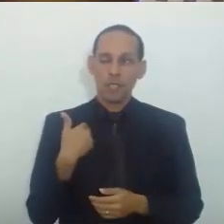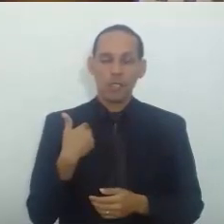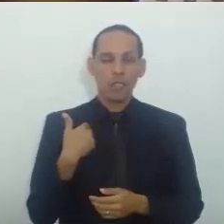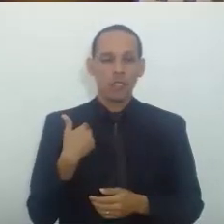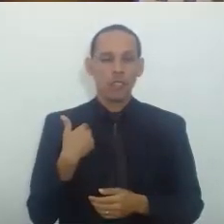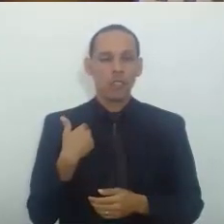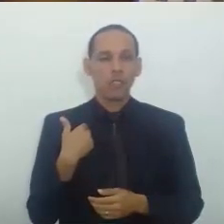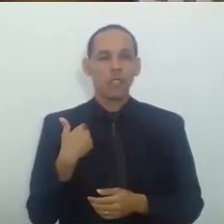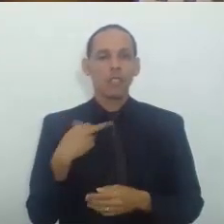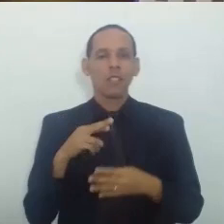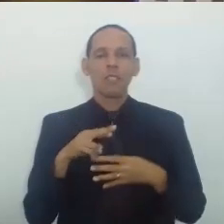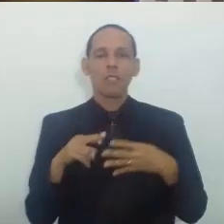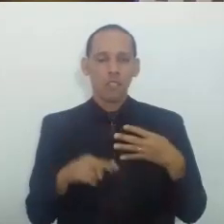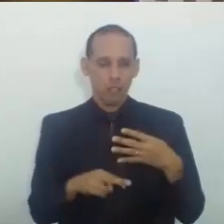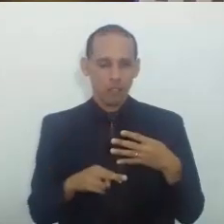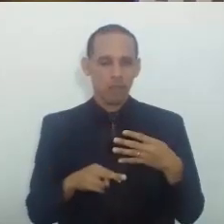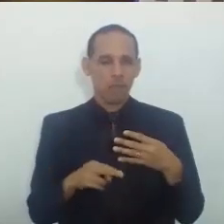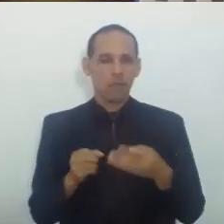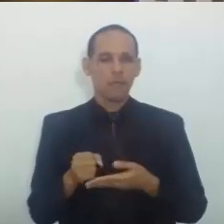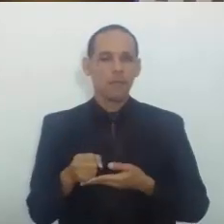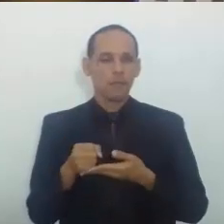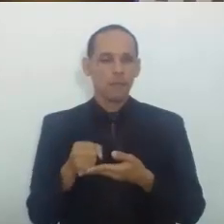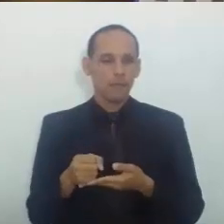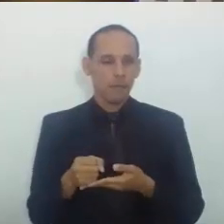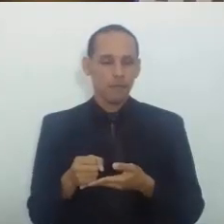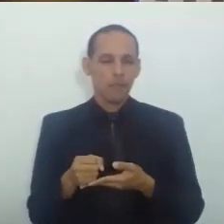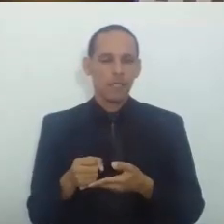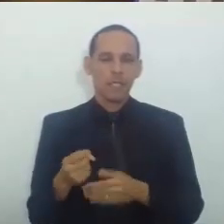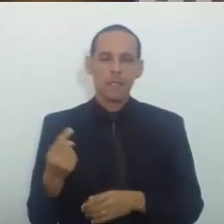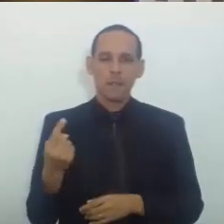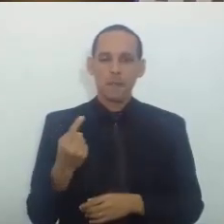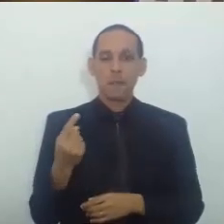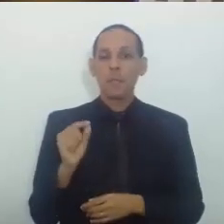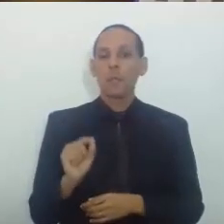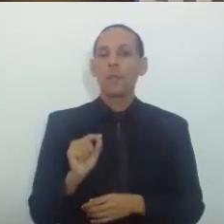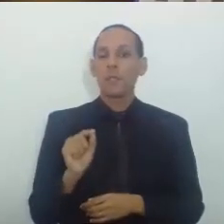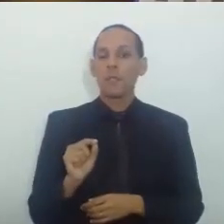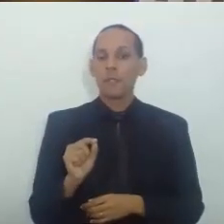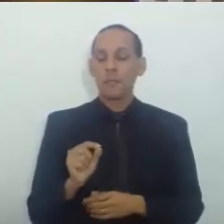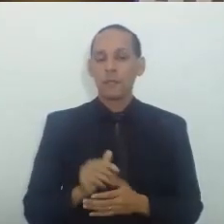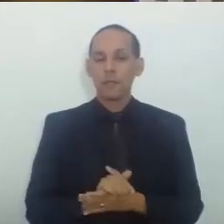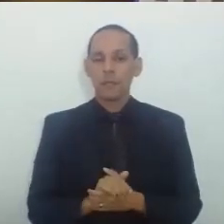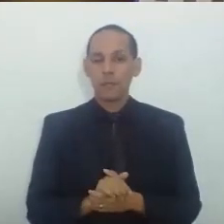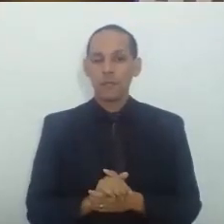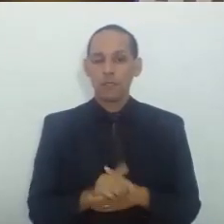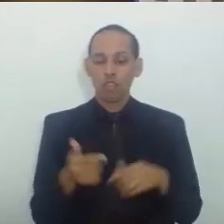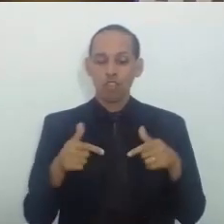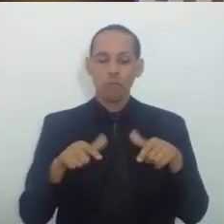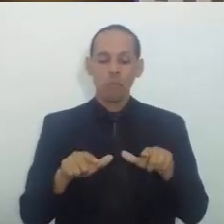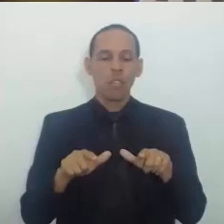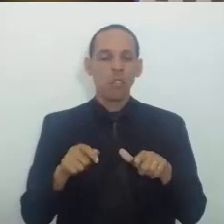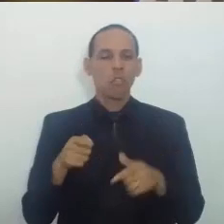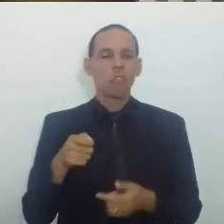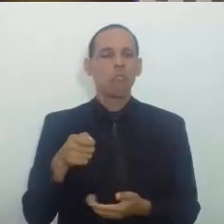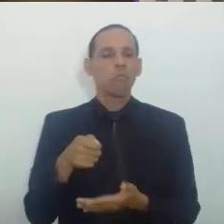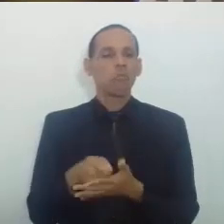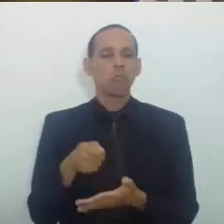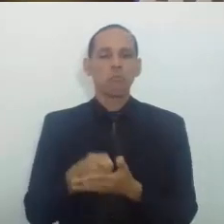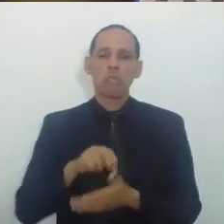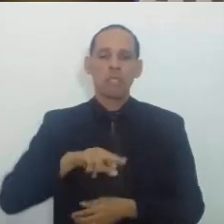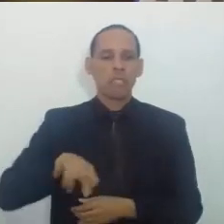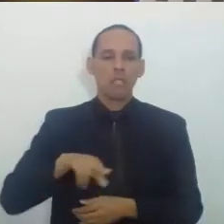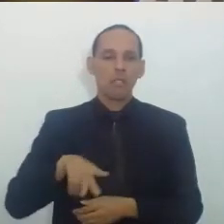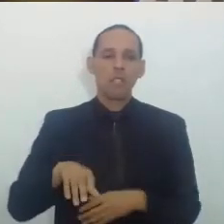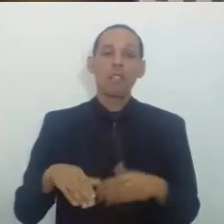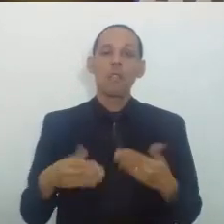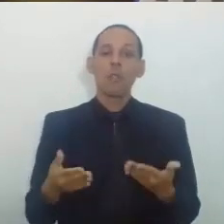Na corrente Primeira De que O diploma Não era exigível Quando do curso